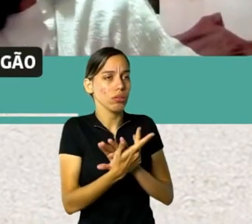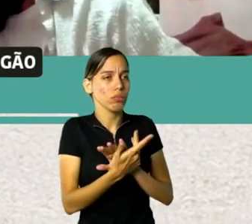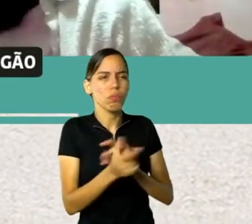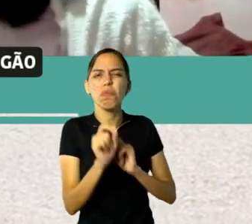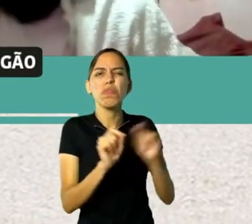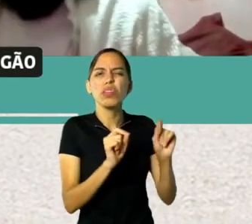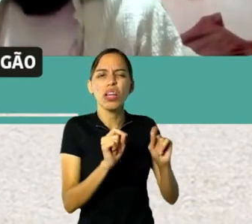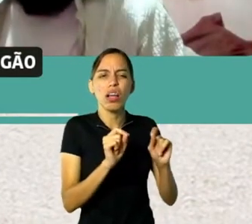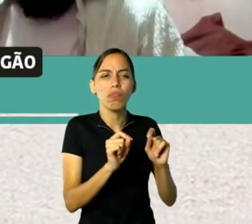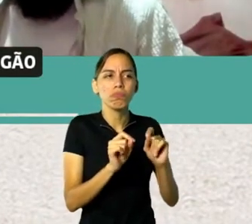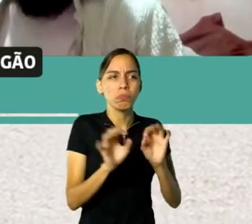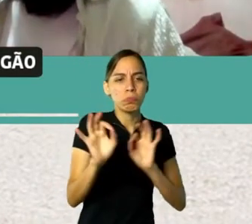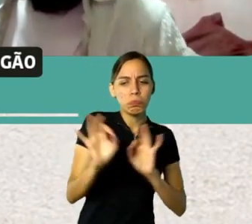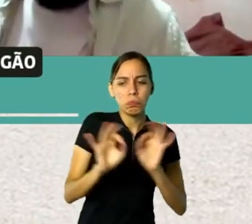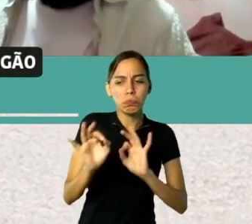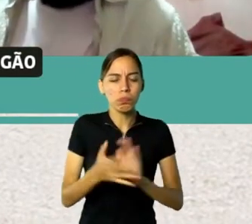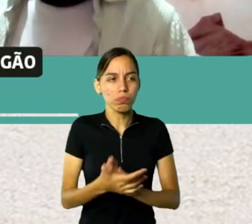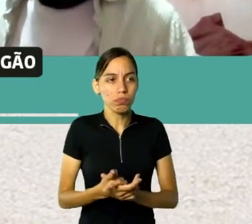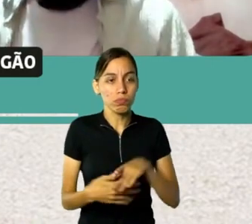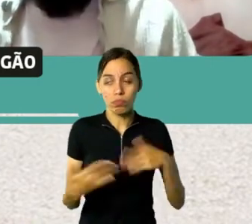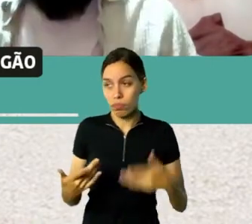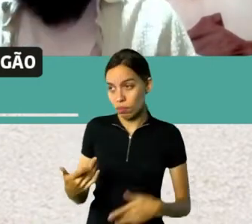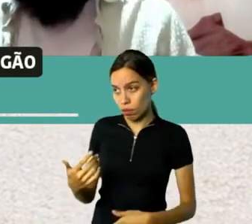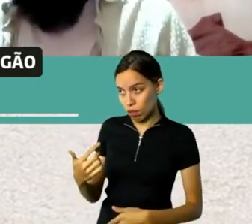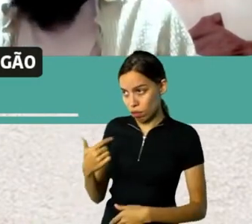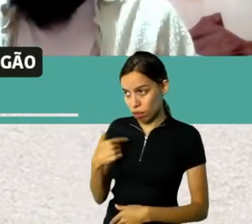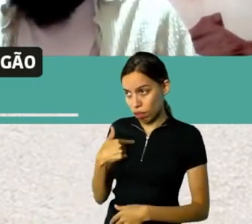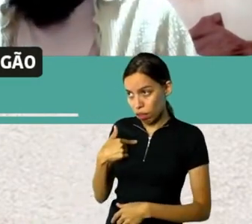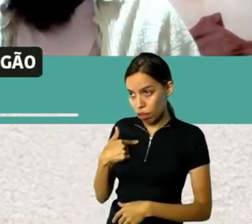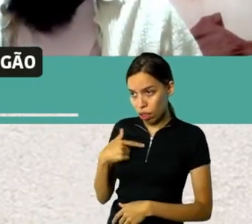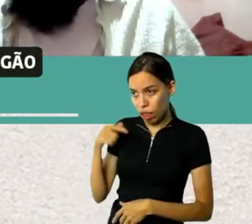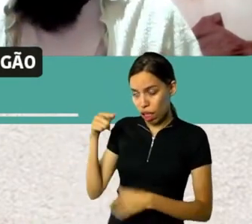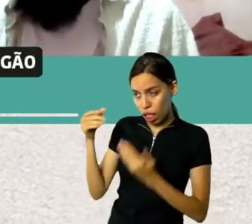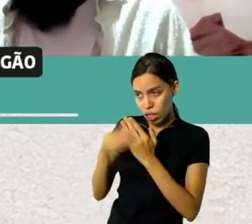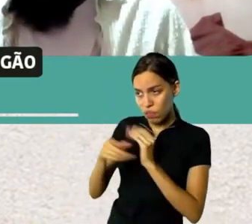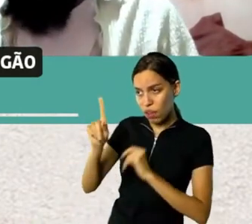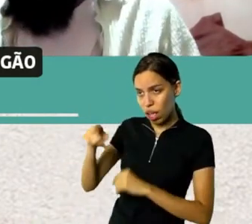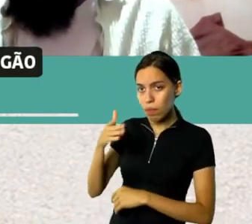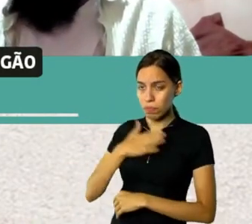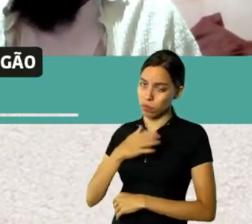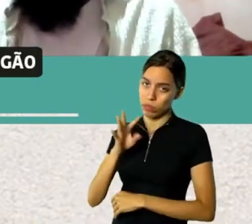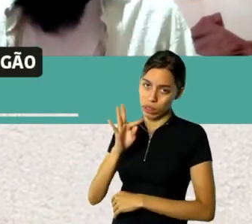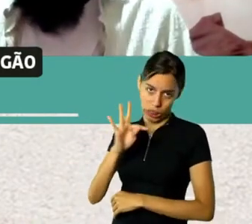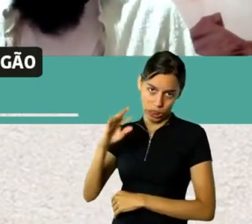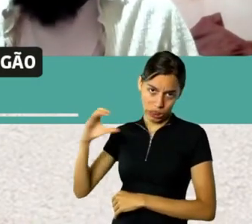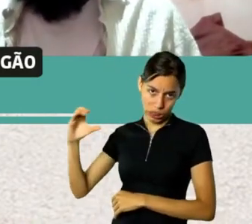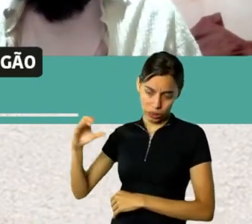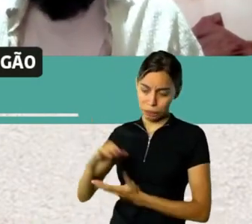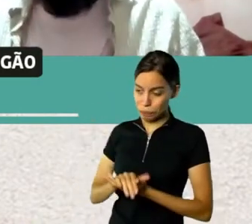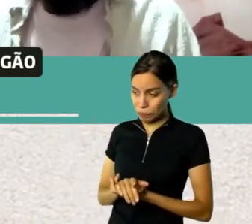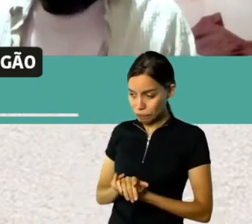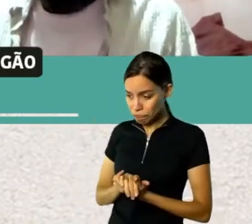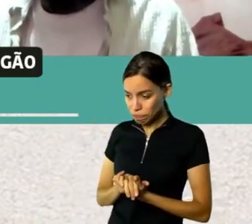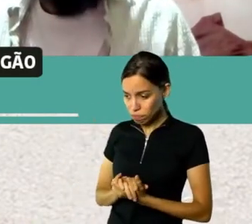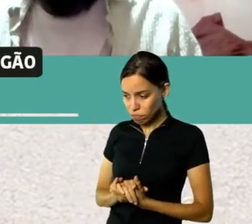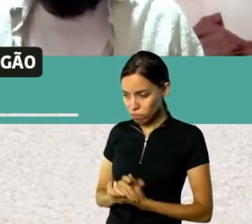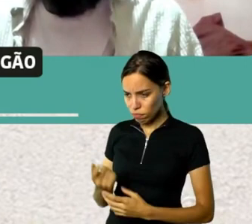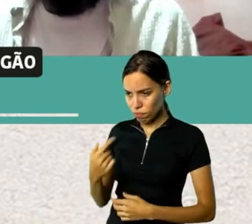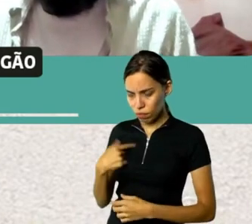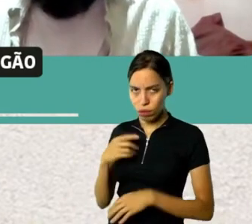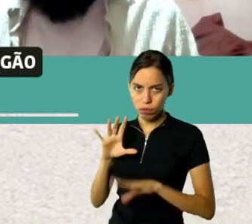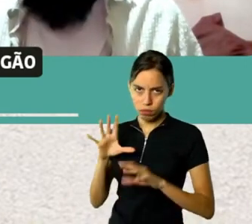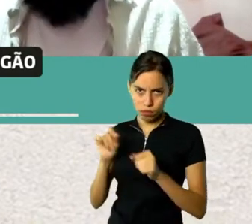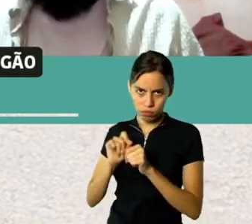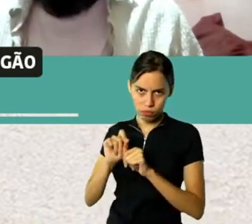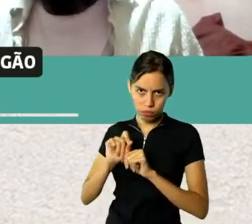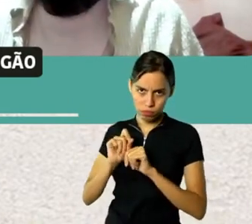Ele foi meu TCC da Guinhar, quando eu fiz a pós-art contemporaneidade, e eu relato o meu processo, o que que